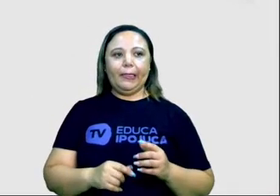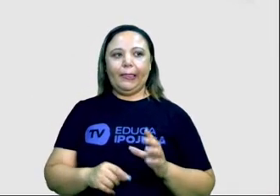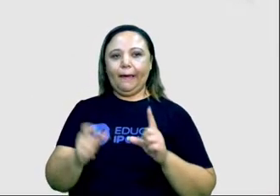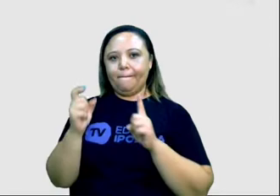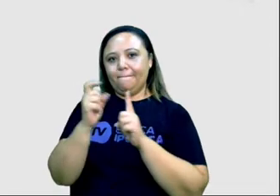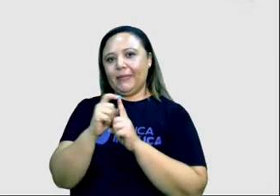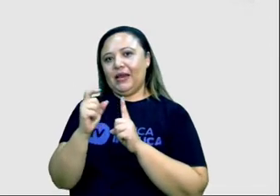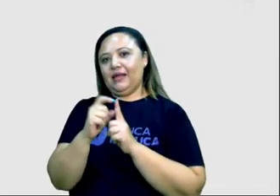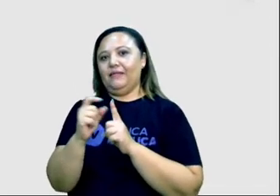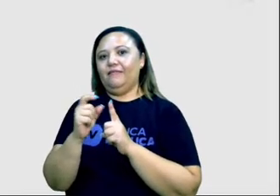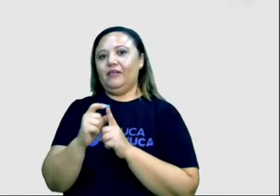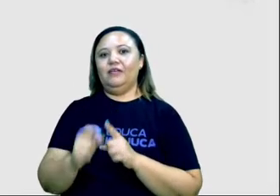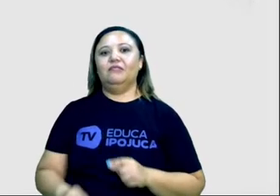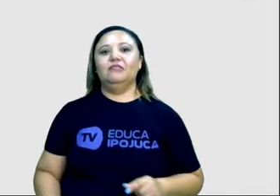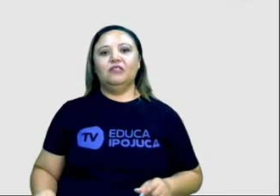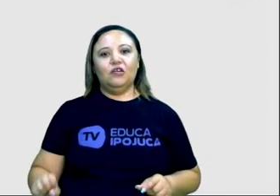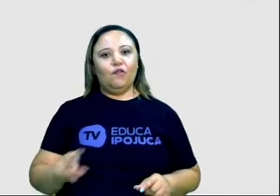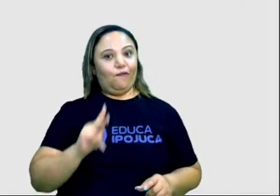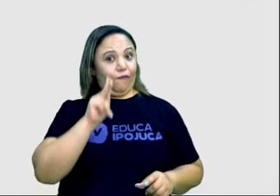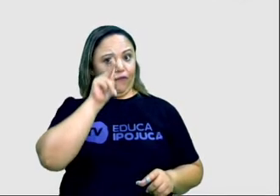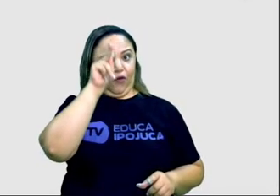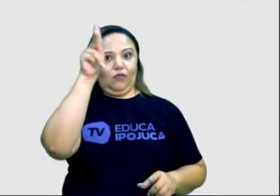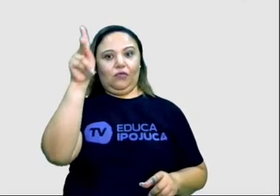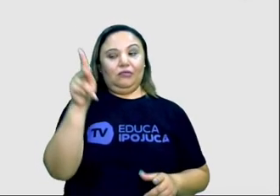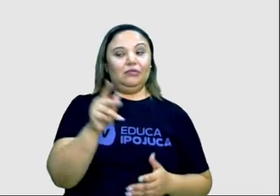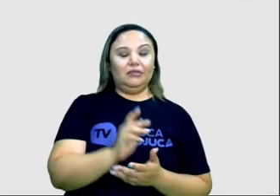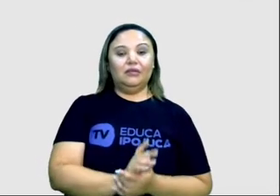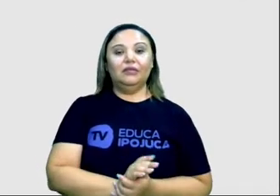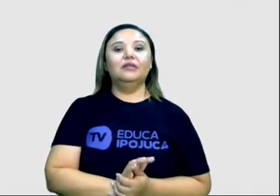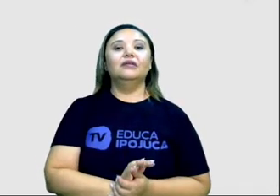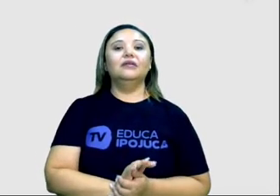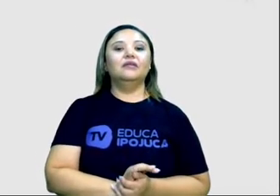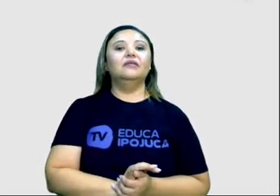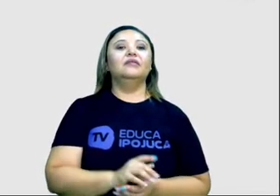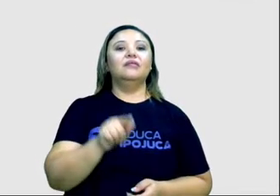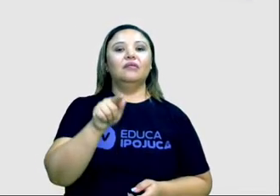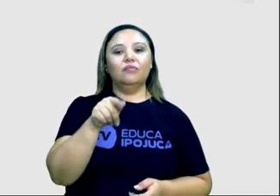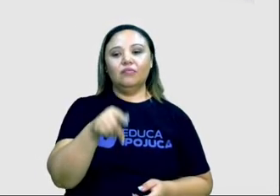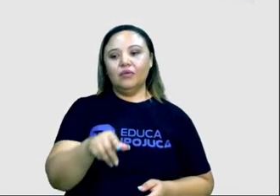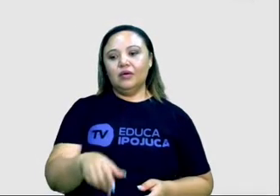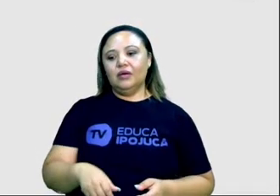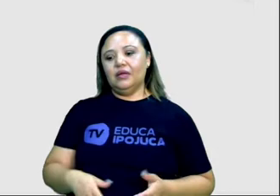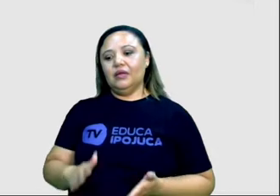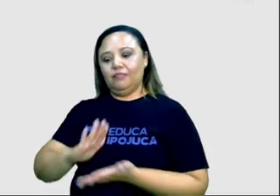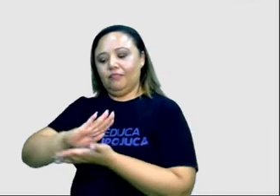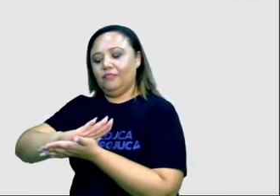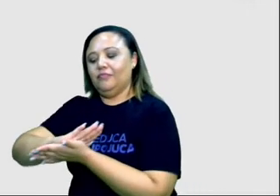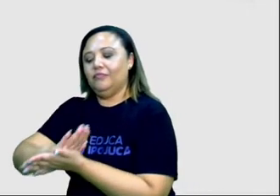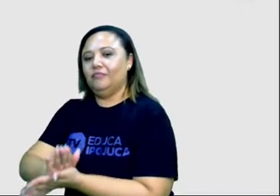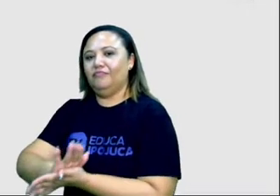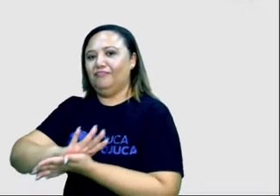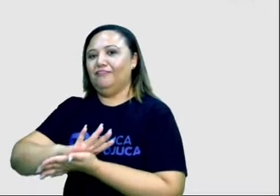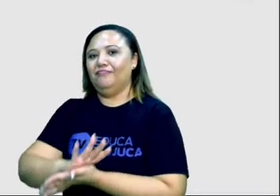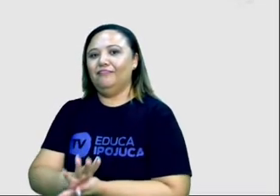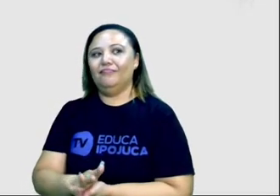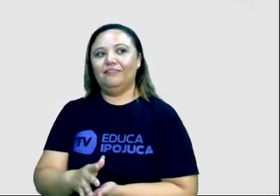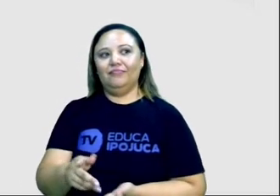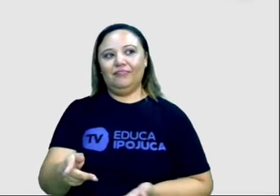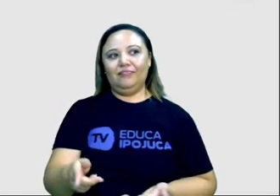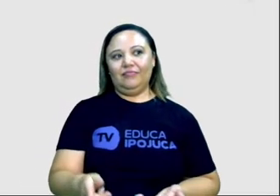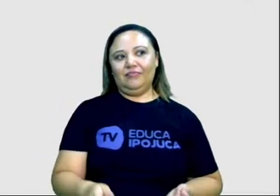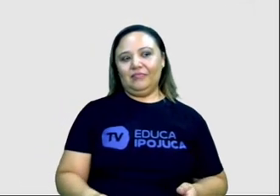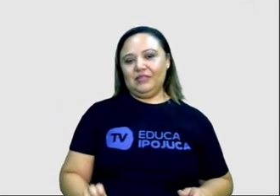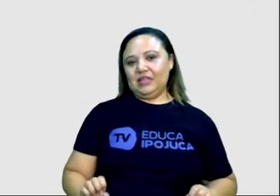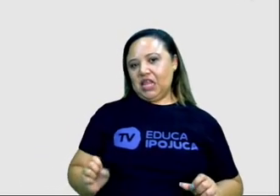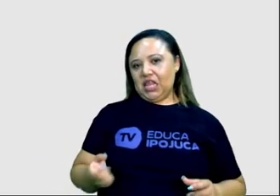Palavras carregadas. Também é comum o uso de exageros, ou seja, alguém que foi humilhado, aí você fala assim, ah, ele deu um